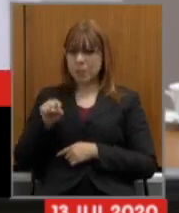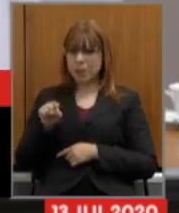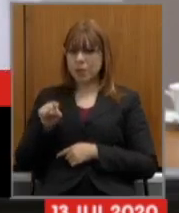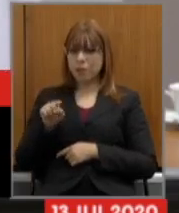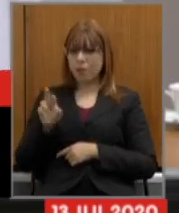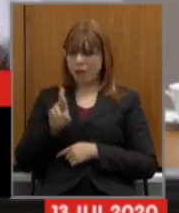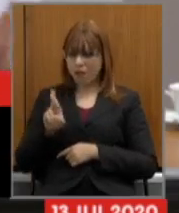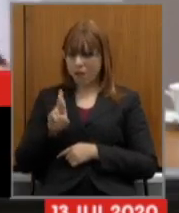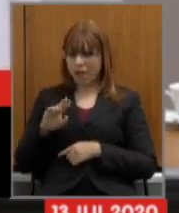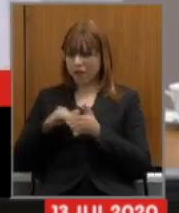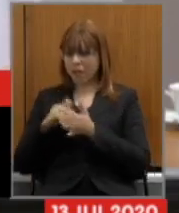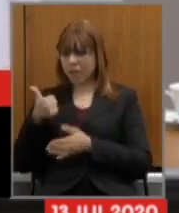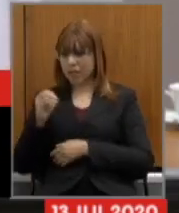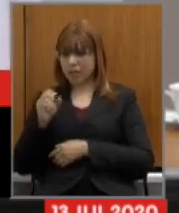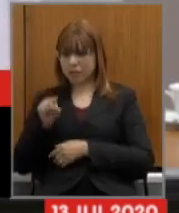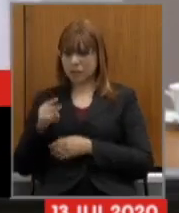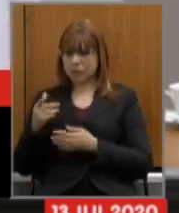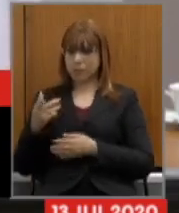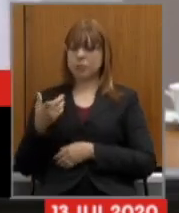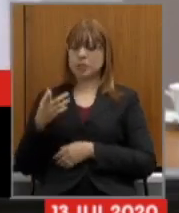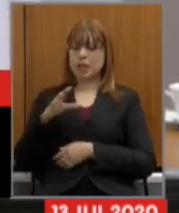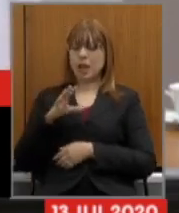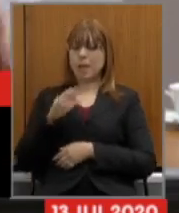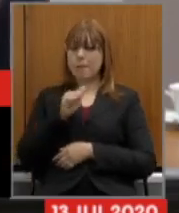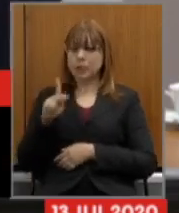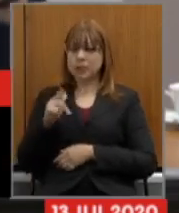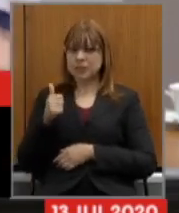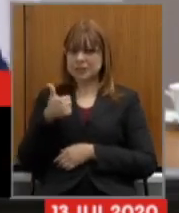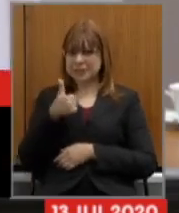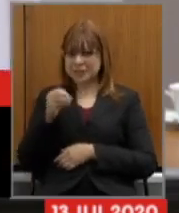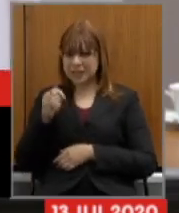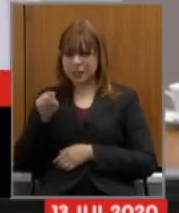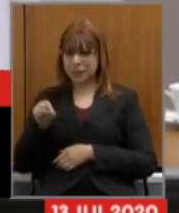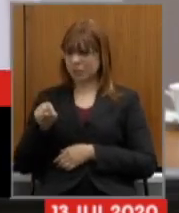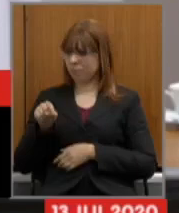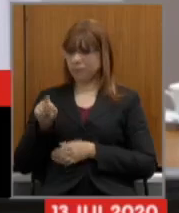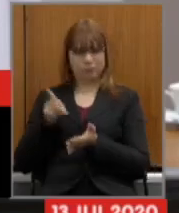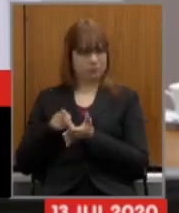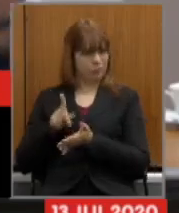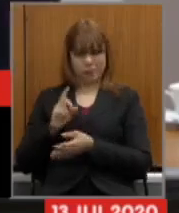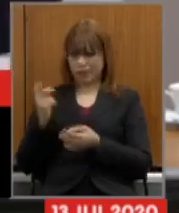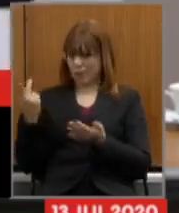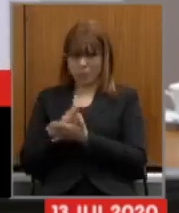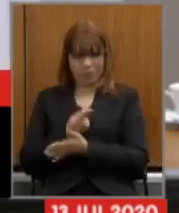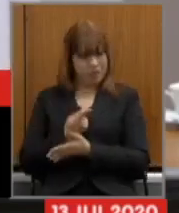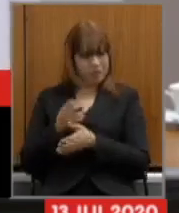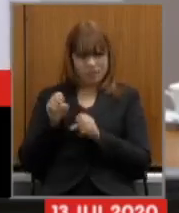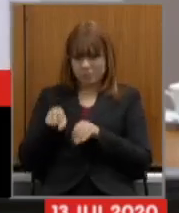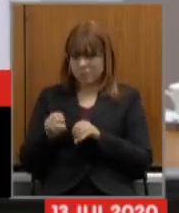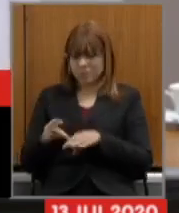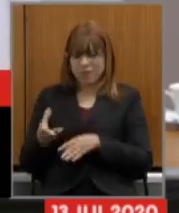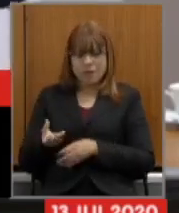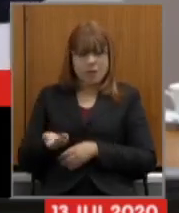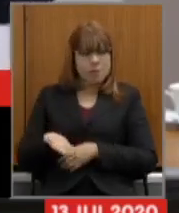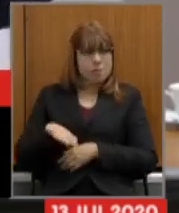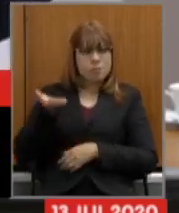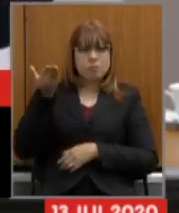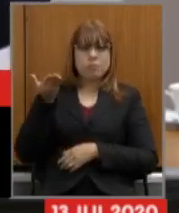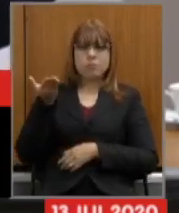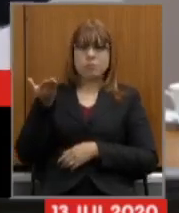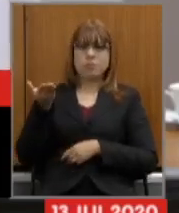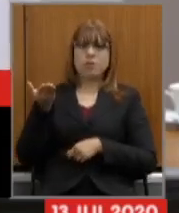quem? aposentadorias de 100 mil quem? não é a realidade da educação o número de altas aposentadorias na